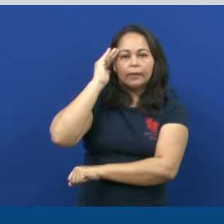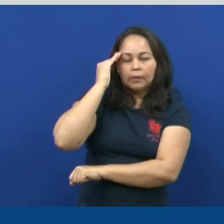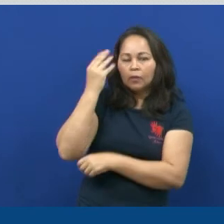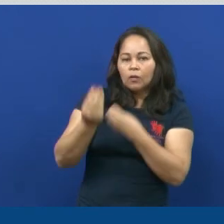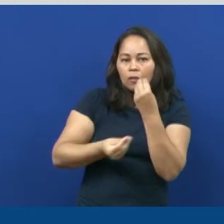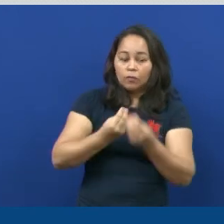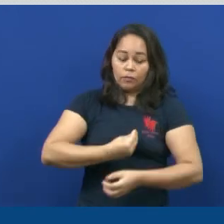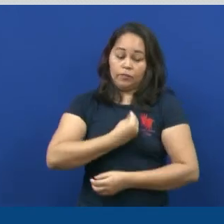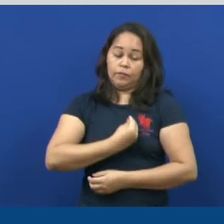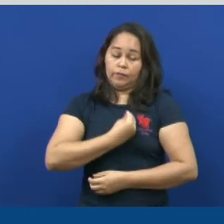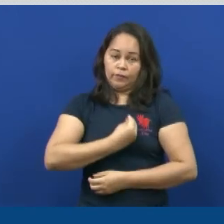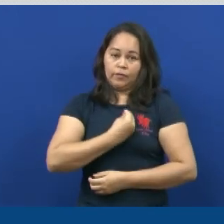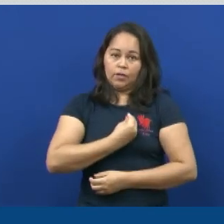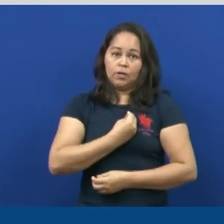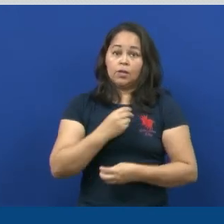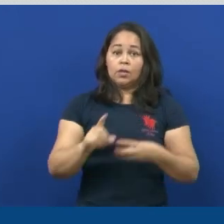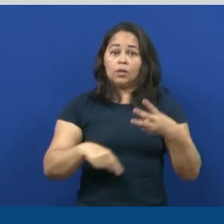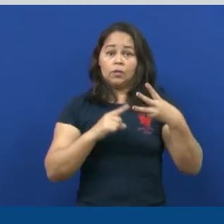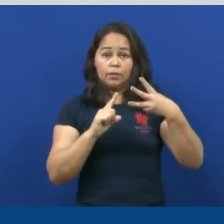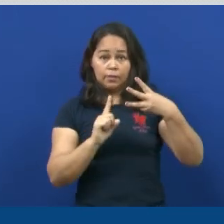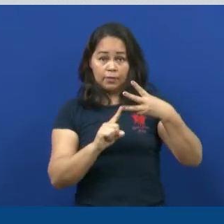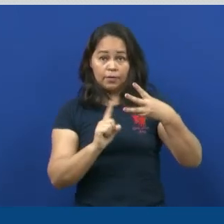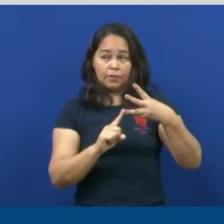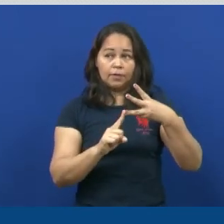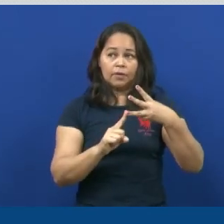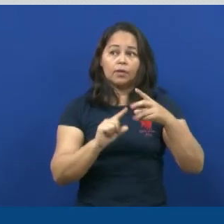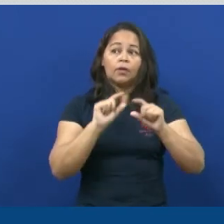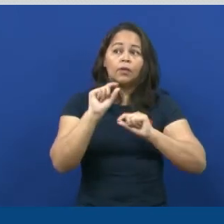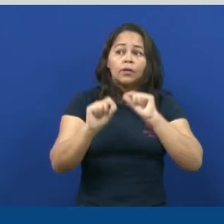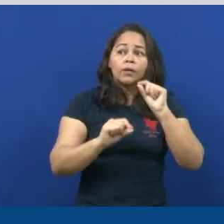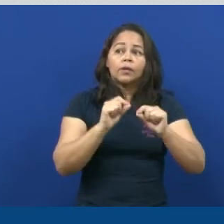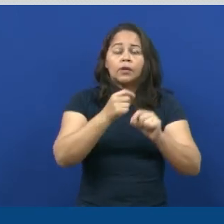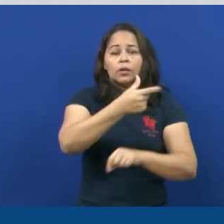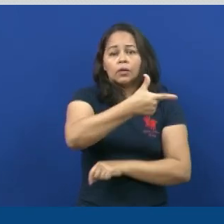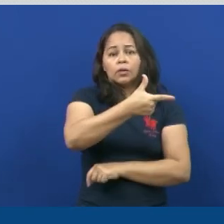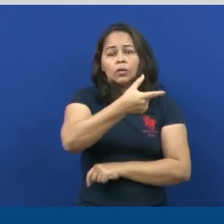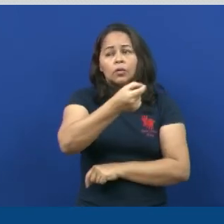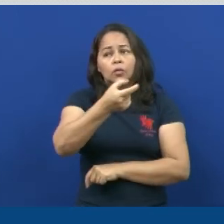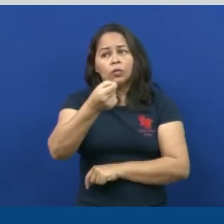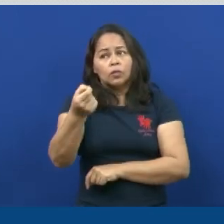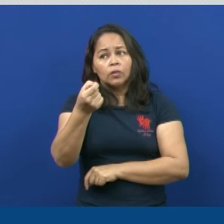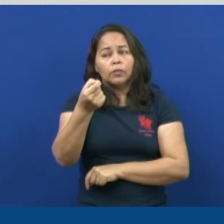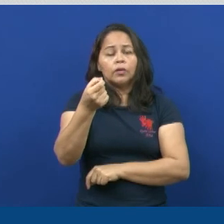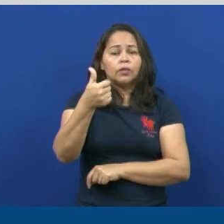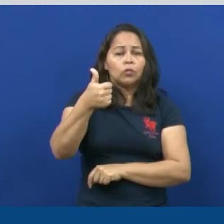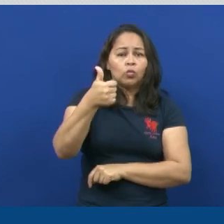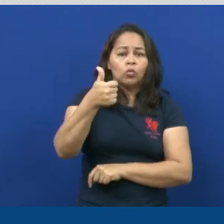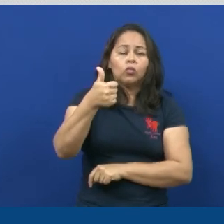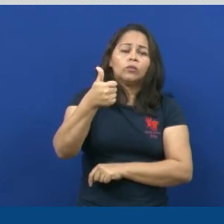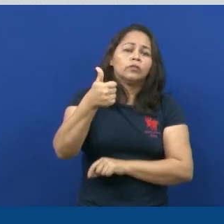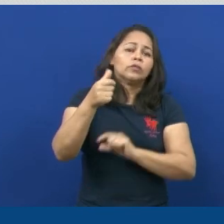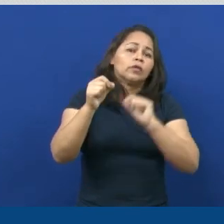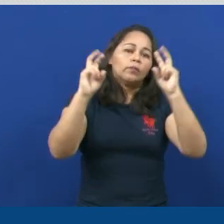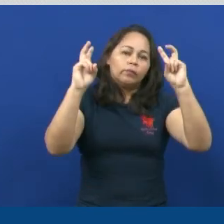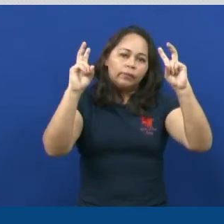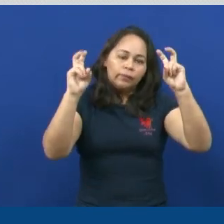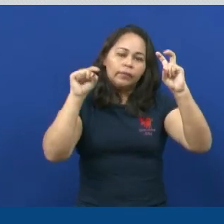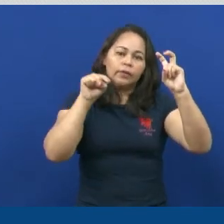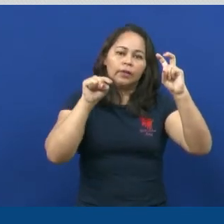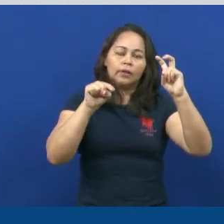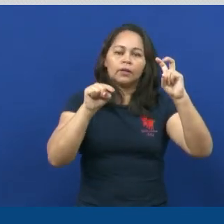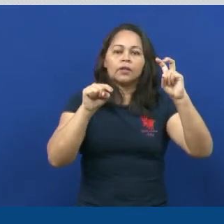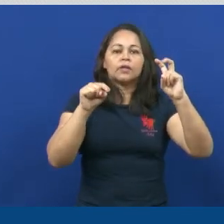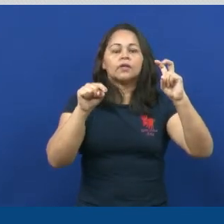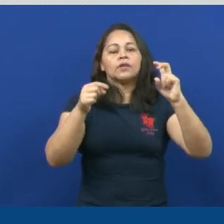sobrevivência. E uma indicação também é Odisseia no Espaço, né? 2001, que é um filme que